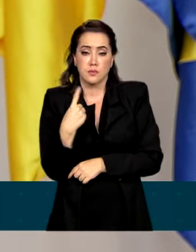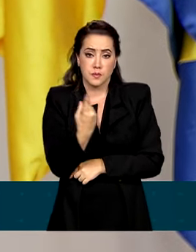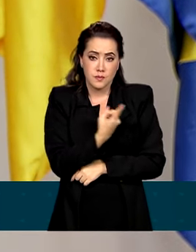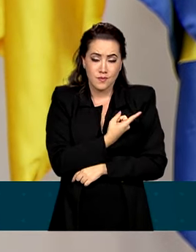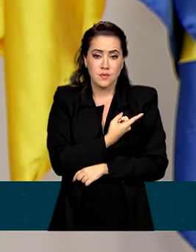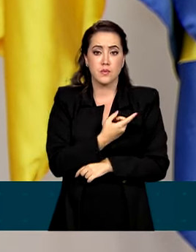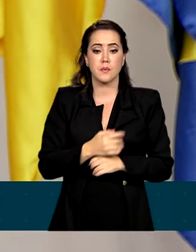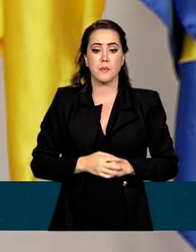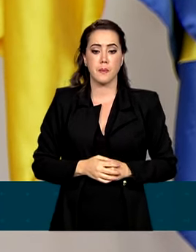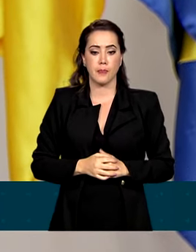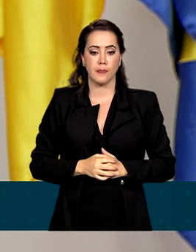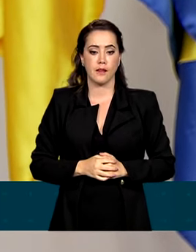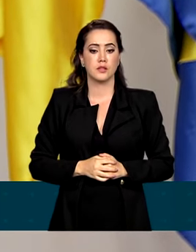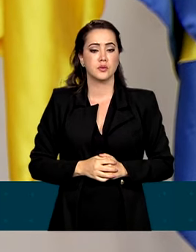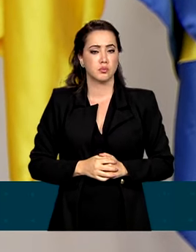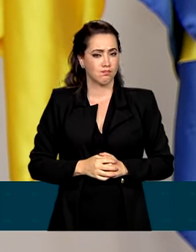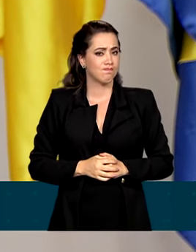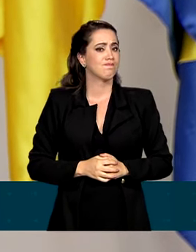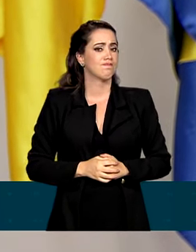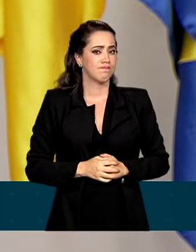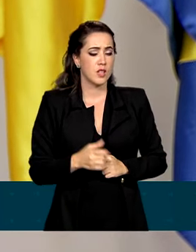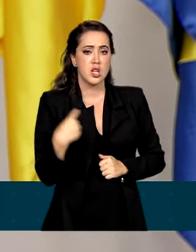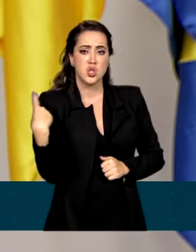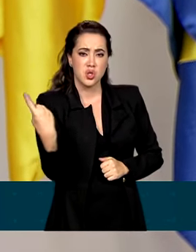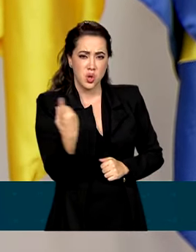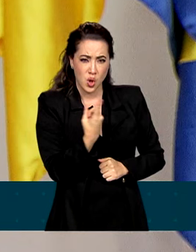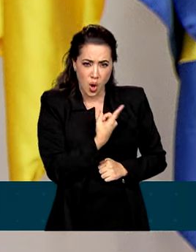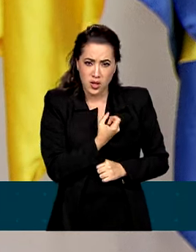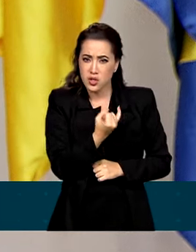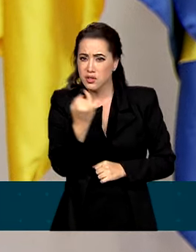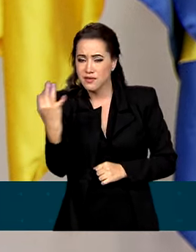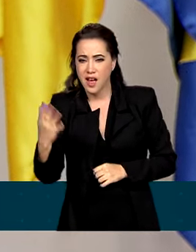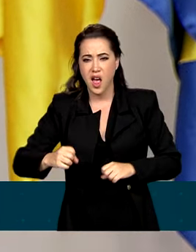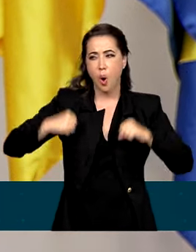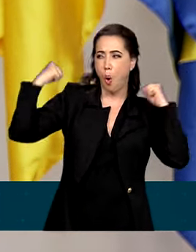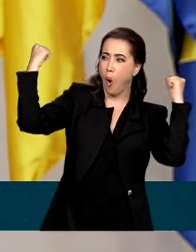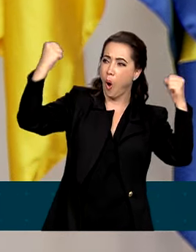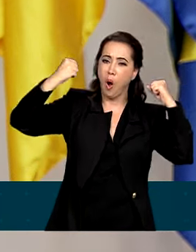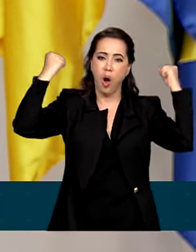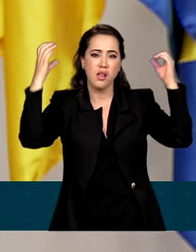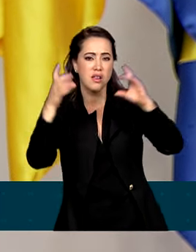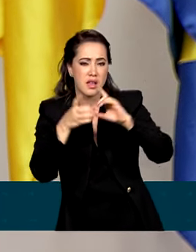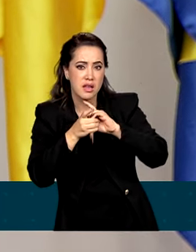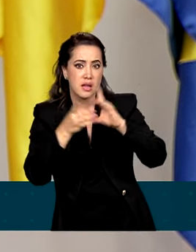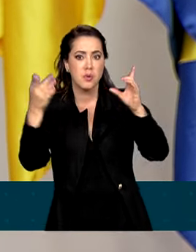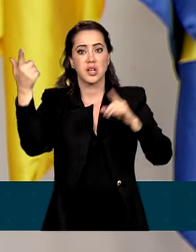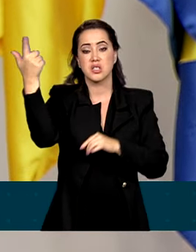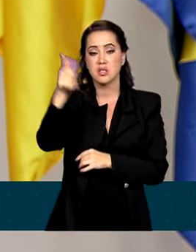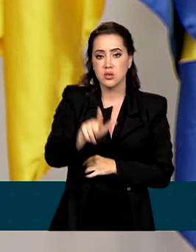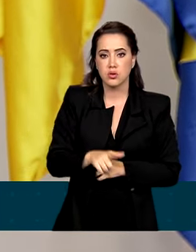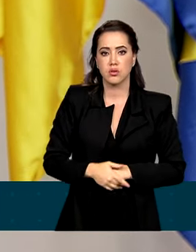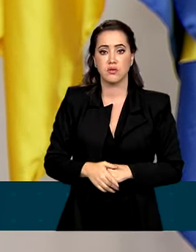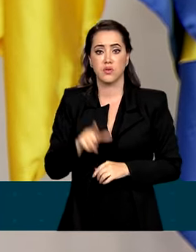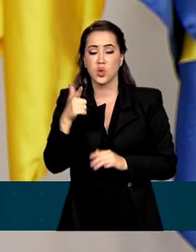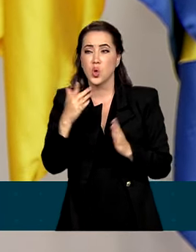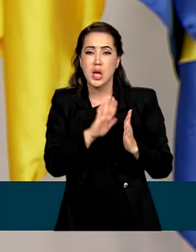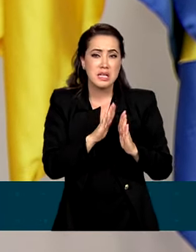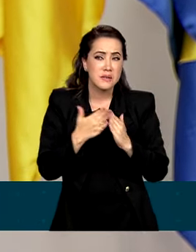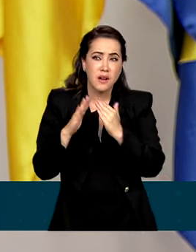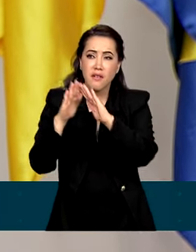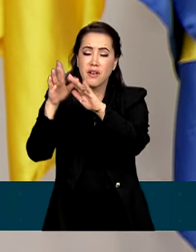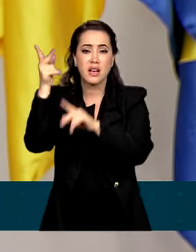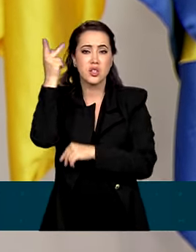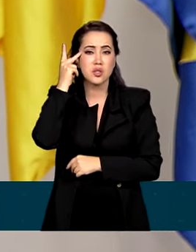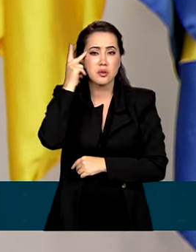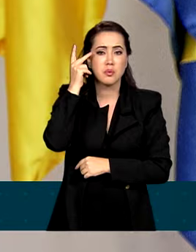quando muitos de nós comemorávamos a redemocratização, nas periferias de São Paulo,